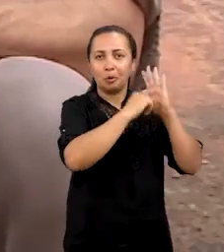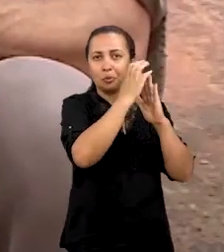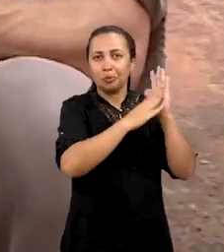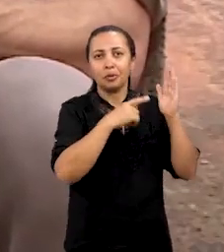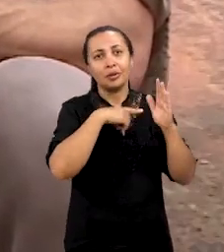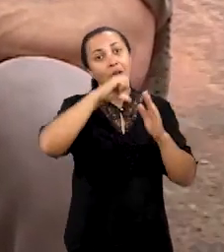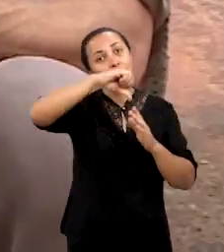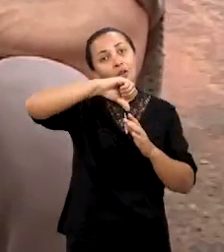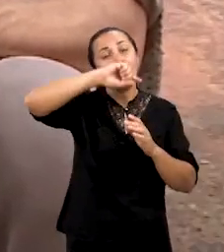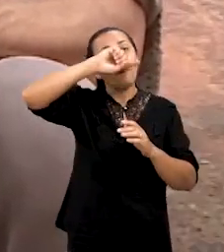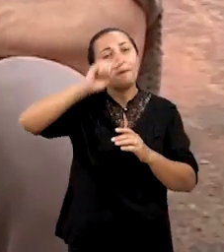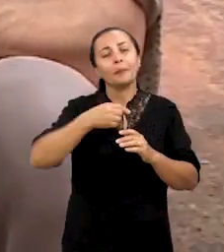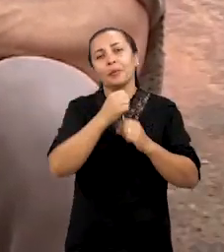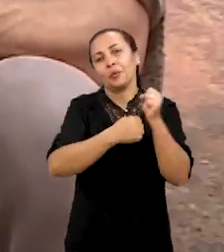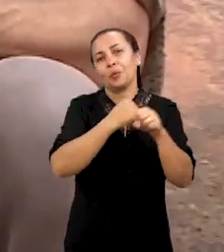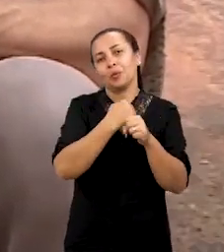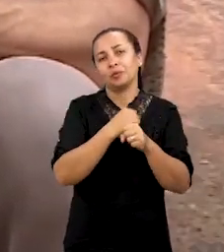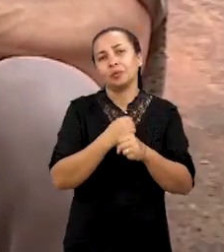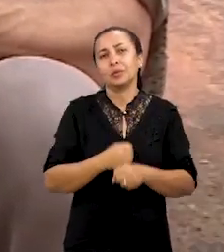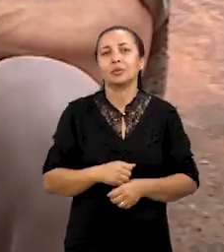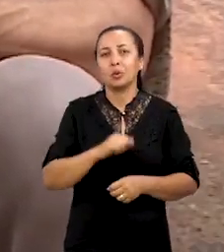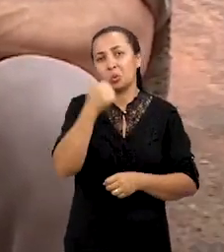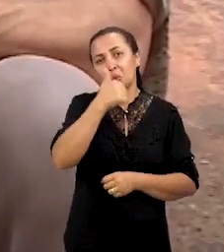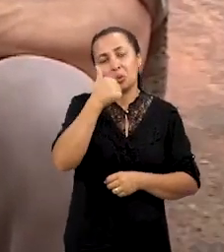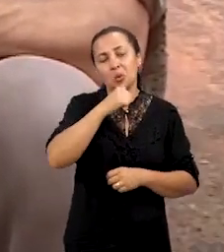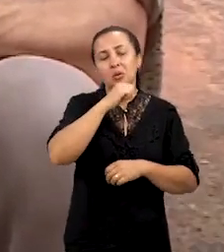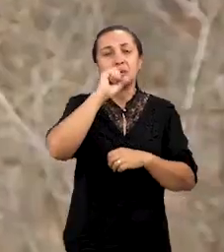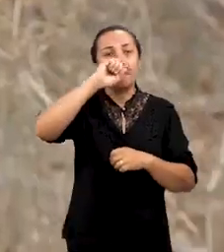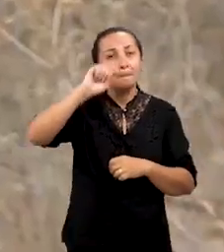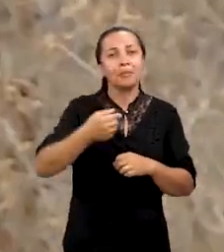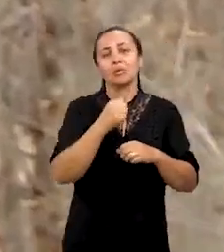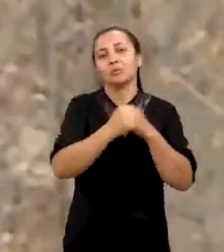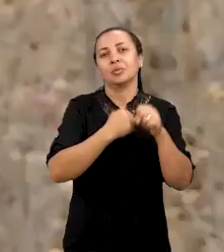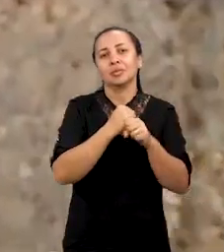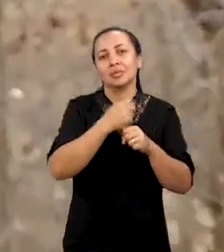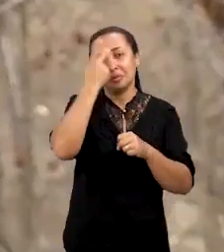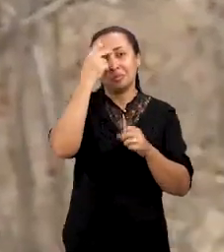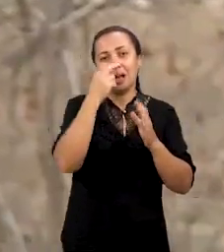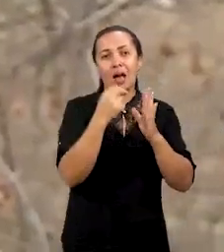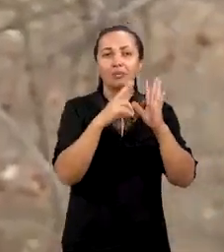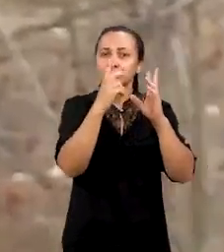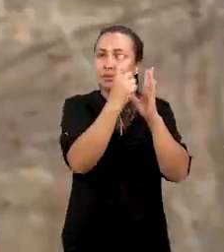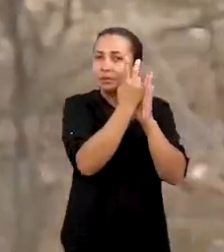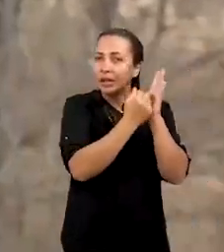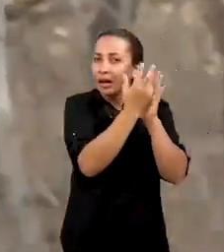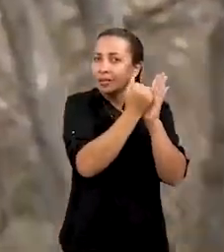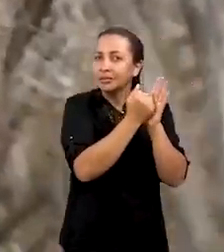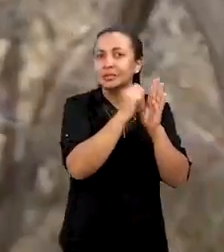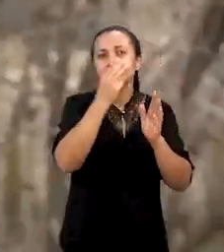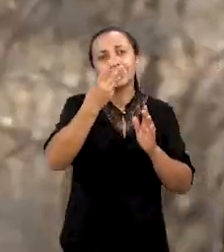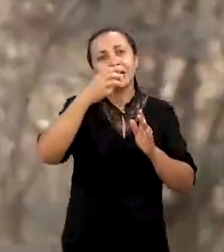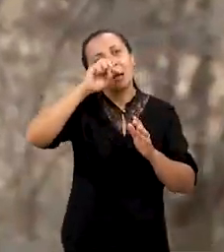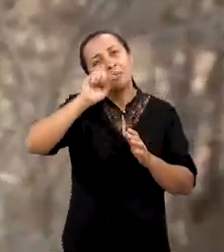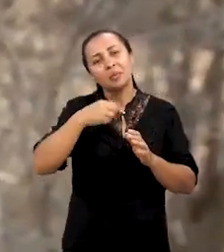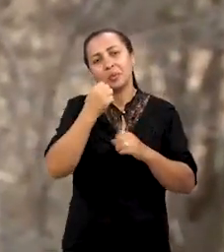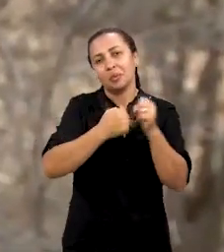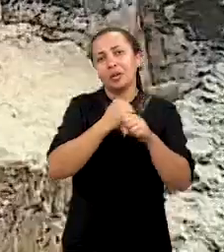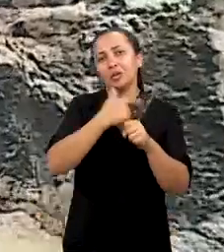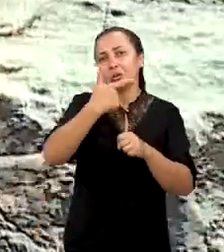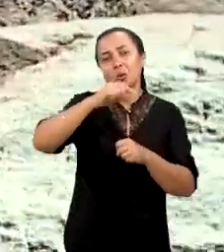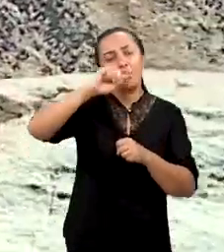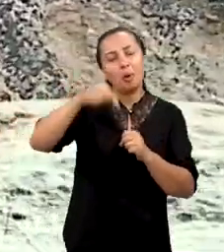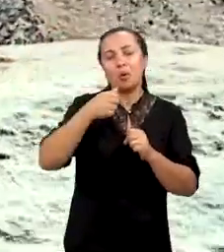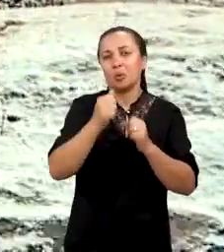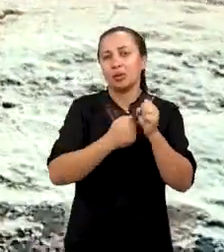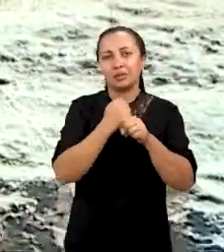a gente teria 9 mil anos, 11 mil anos. E para a gravura, a gente já teria um período mais recente, de 3 mil anos, 2 mil anos.